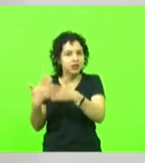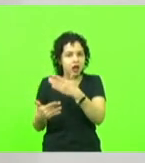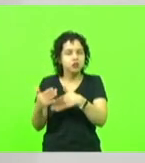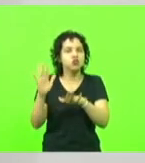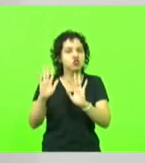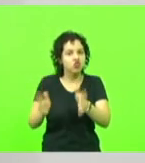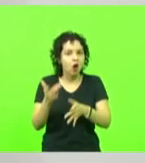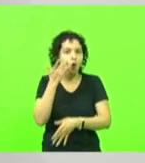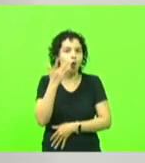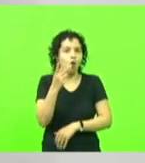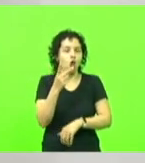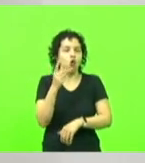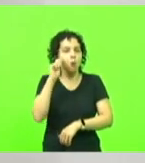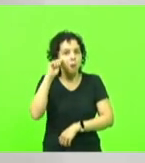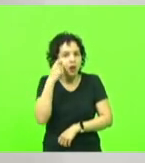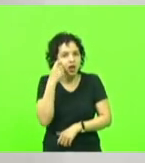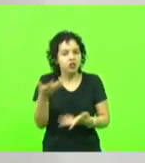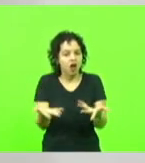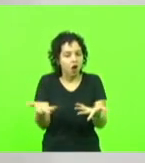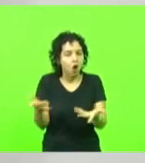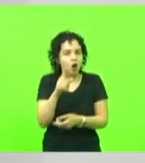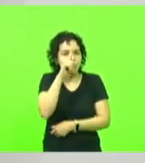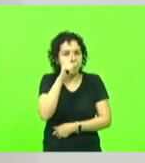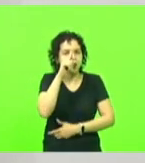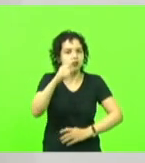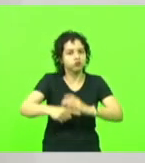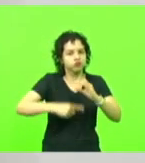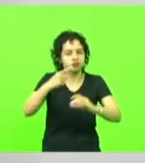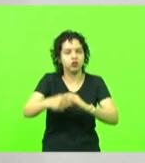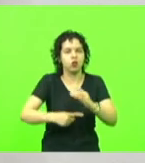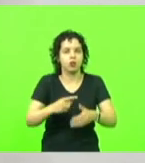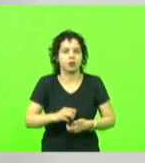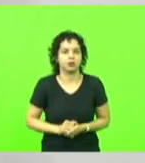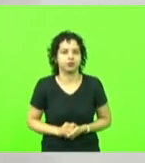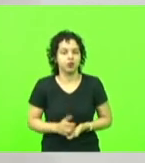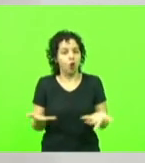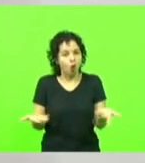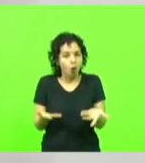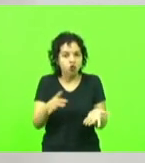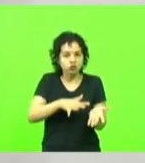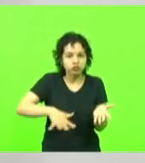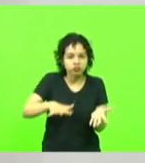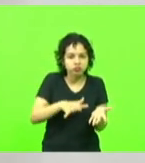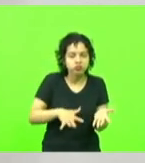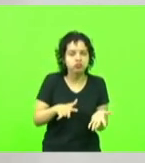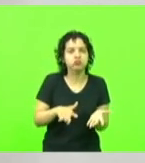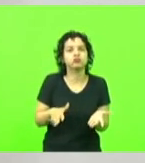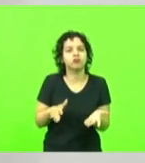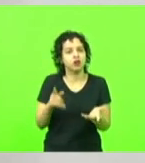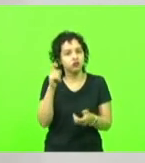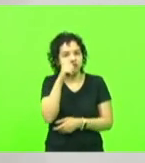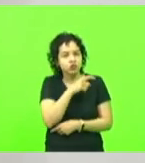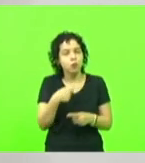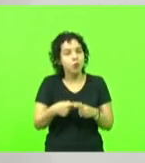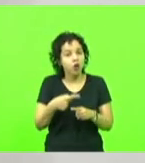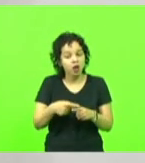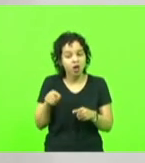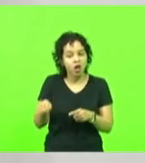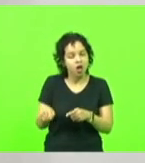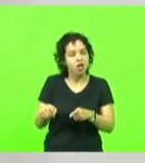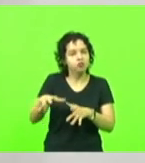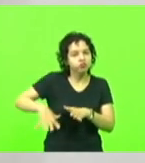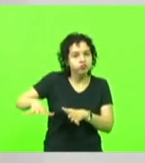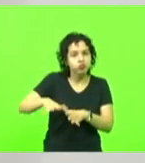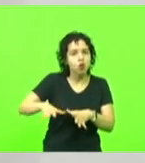hoje é o vilão global. No âmbito local, o cenário é muito complexo, pois o setor movimenta seis bilhões